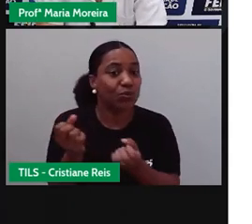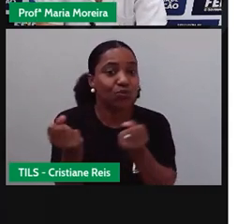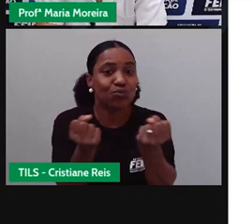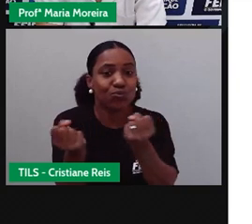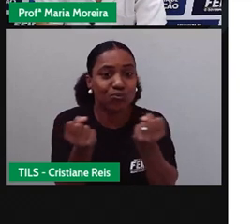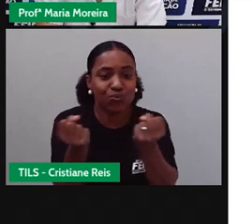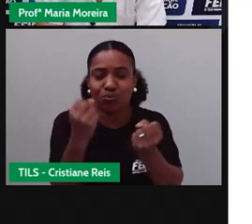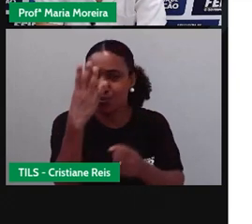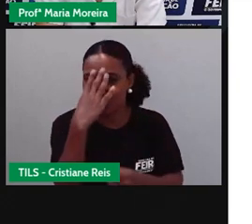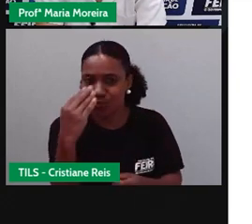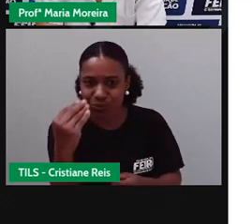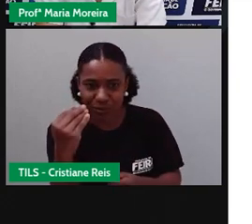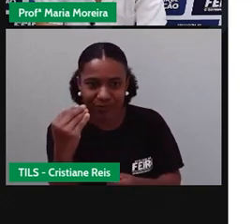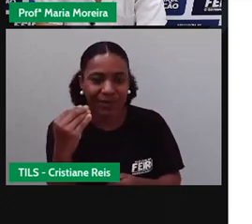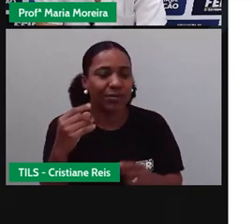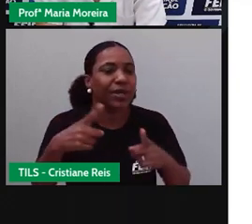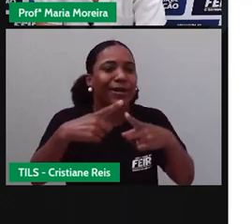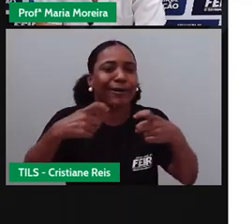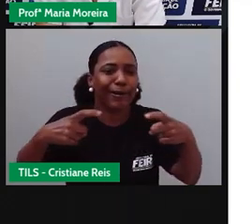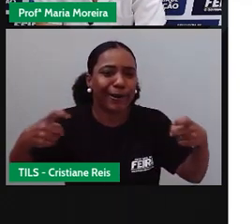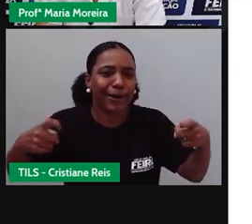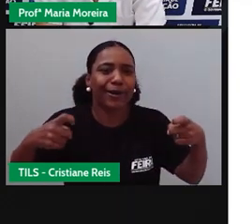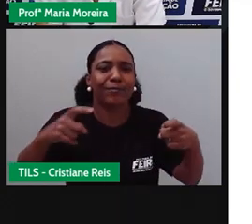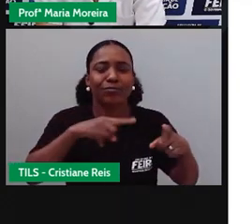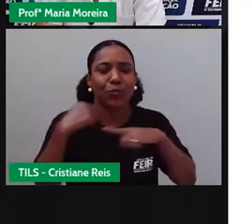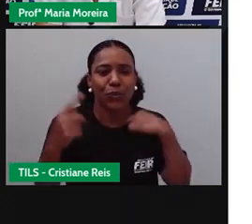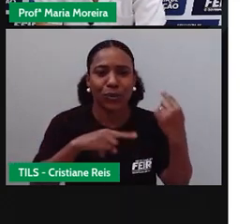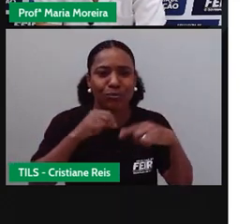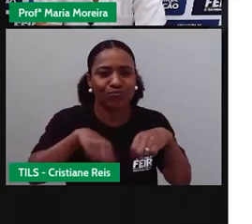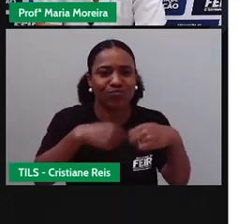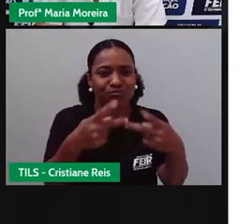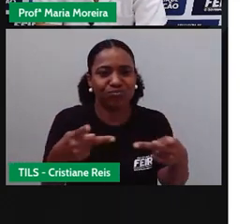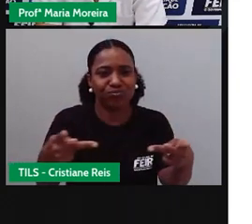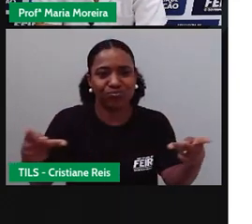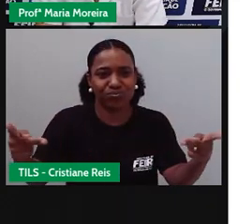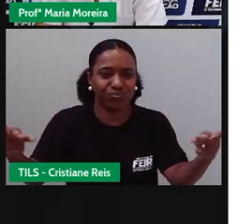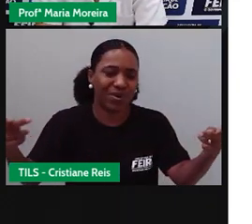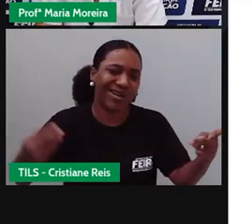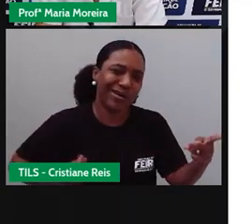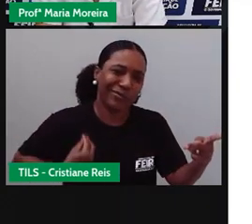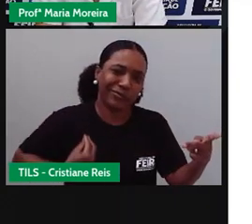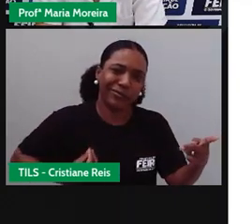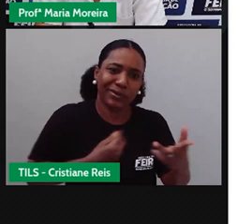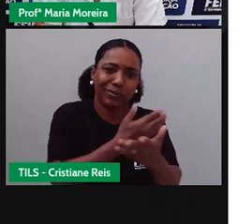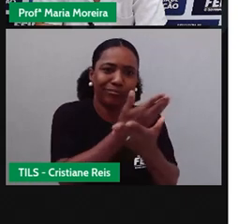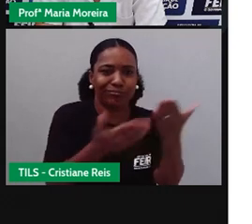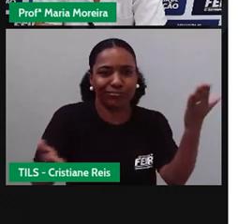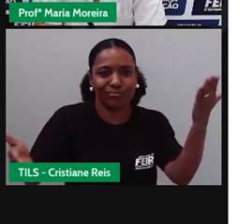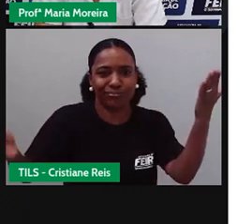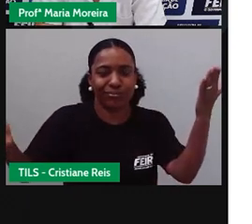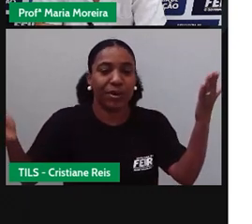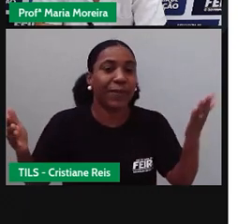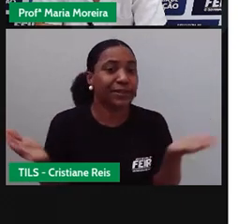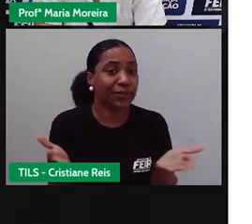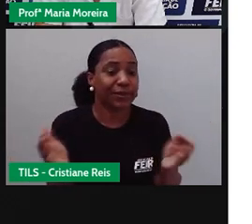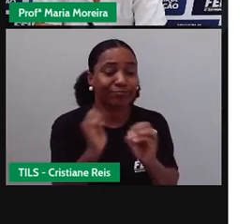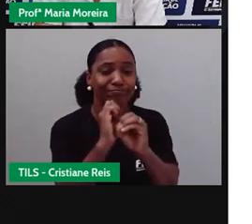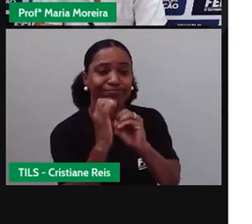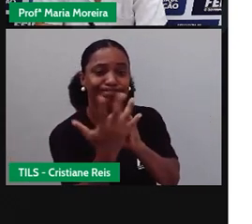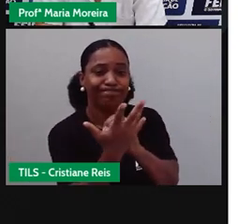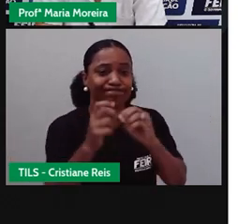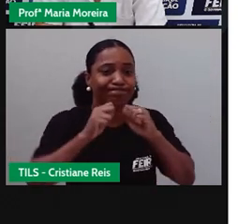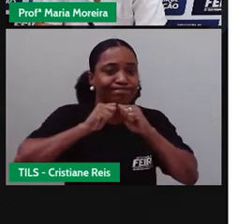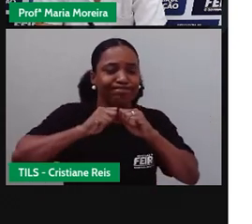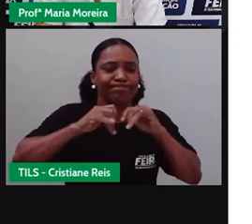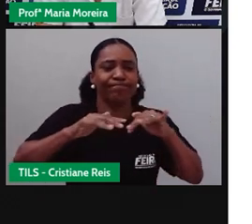Infelizmente, né, no Brasil agora, não estamos vivendo uma guerra, mas estamos aí perdendo muitas vidas para um vírus, né?